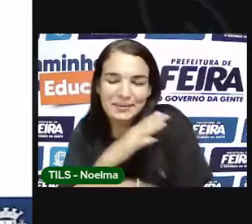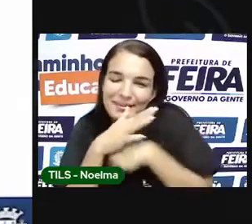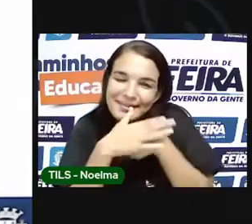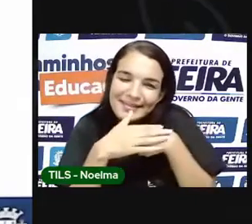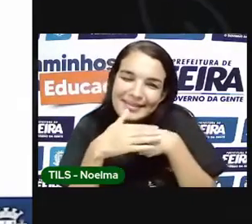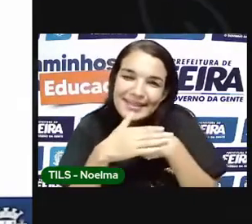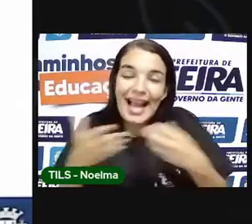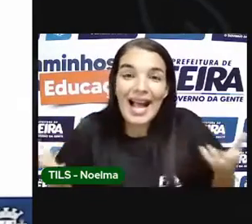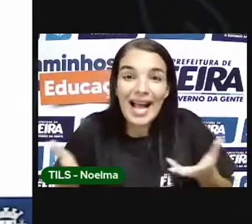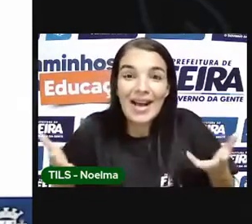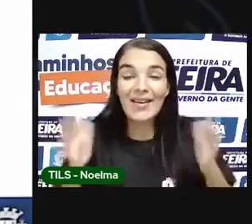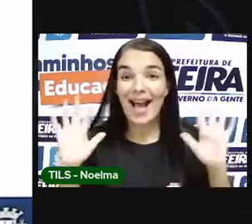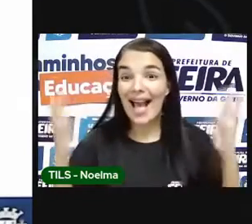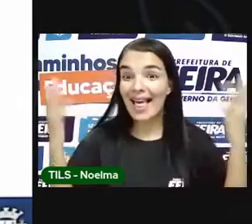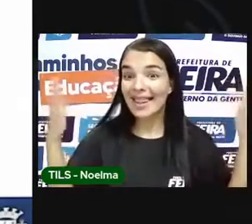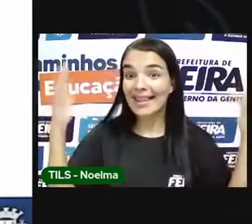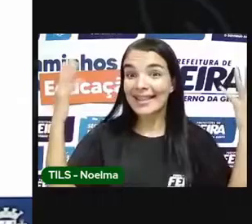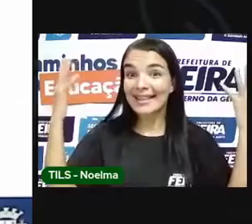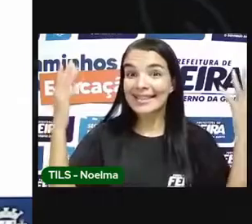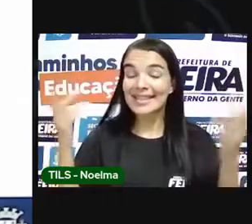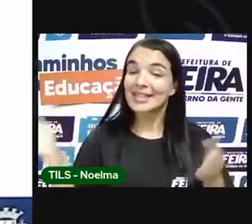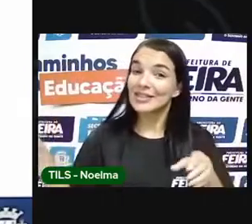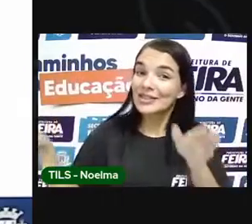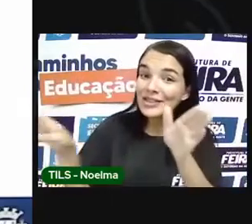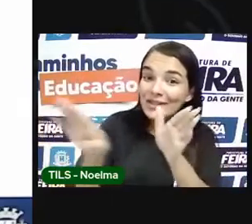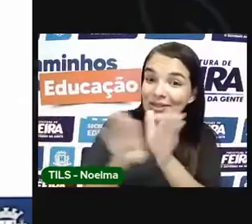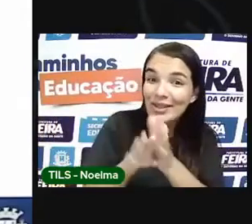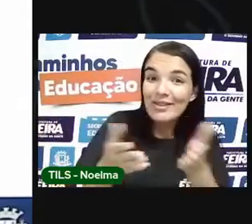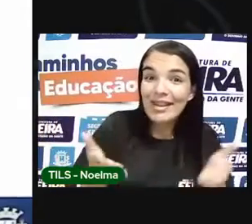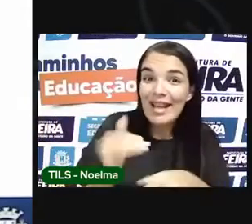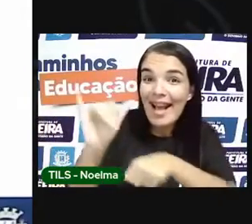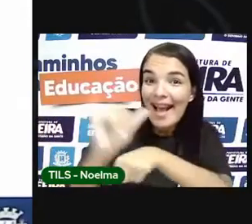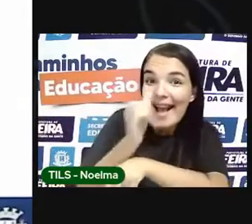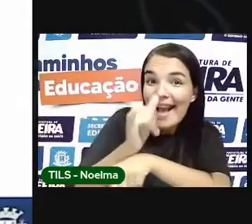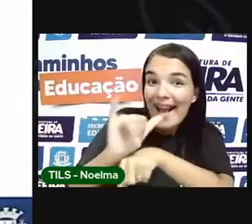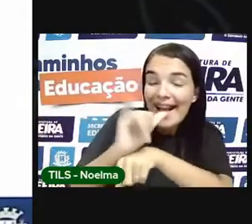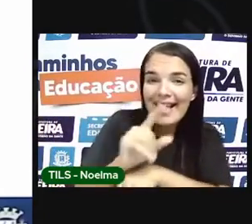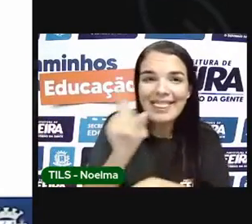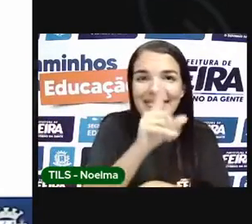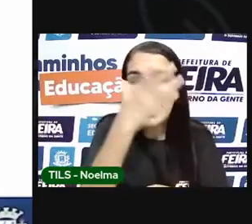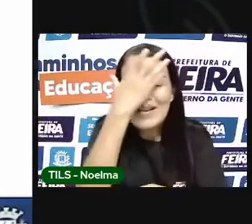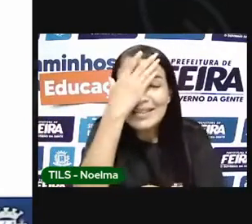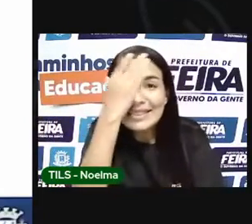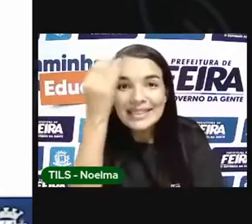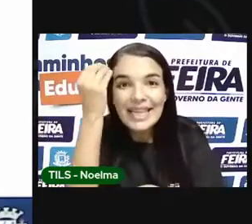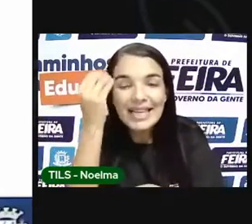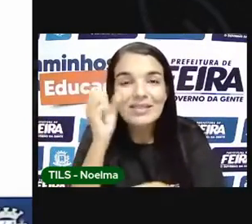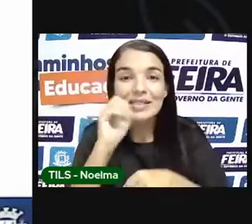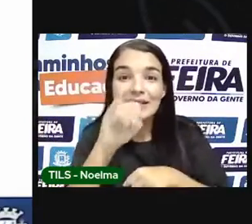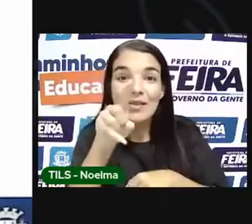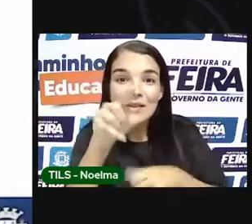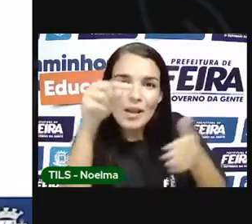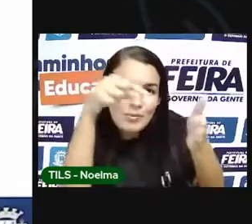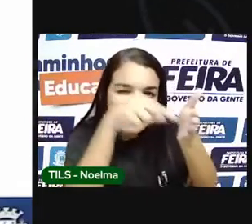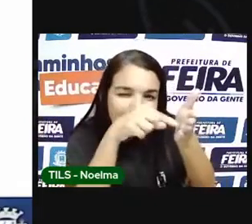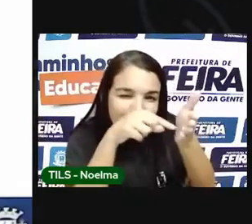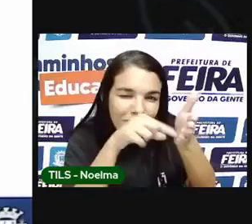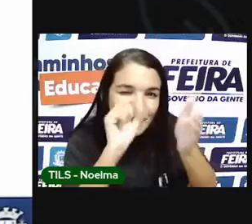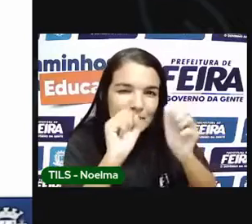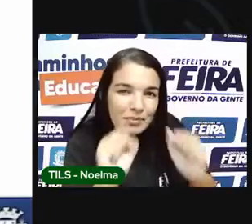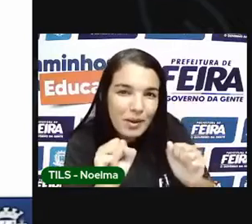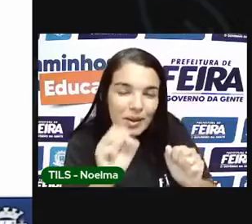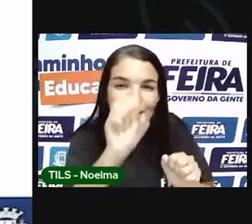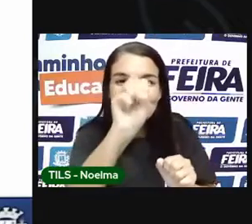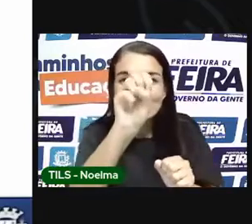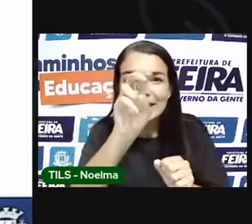enorme alegria que a gente recebe vocês aqui mais uma vez no nosso canal. E não se esqueça, quem não se inscreveu ainda no canal da CEDUC,